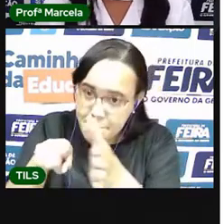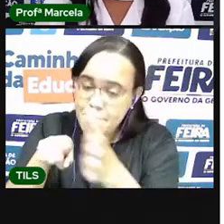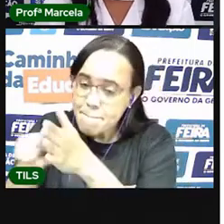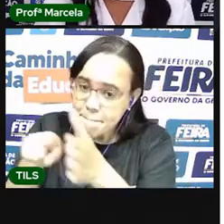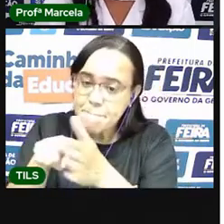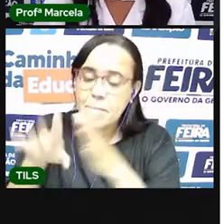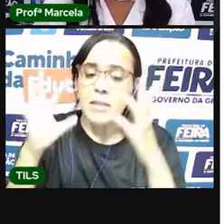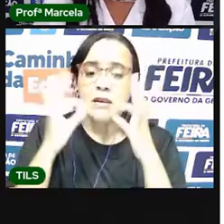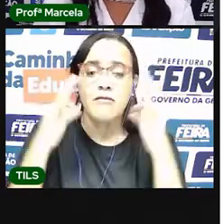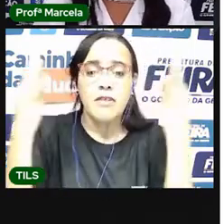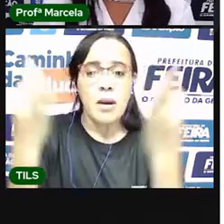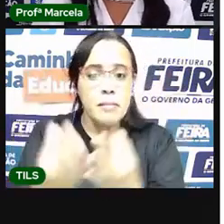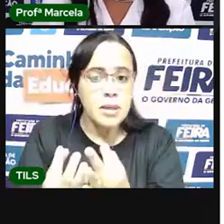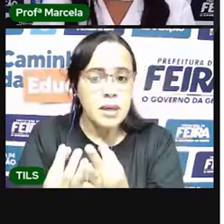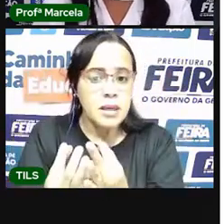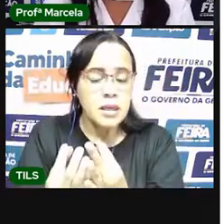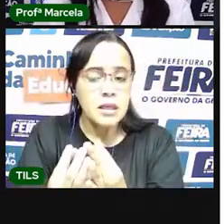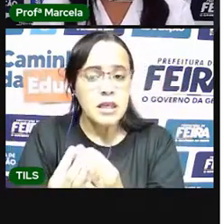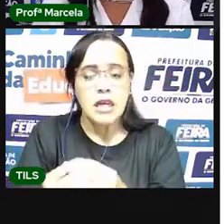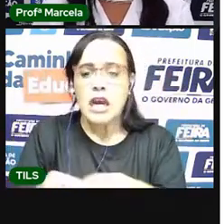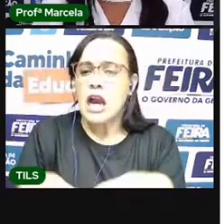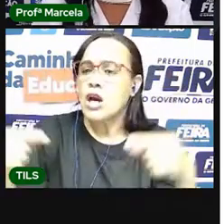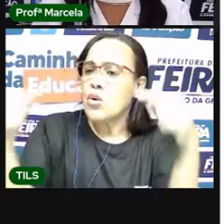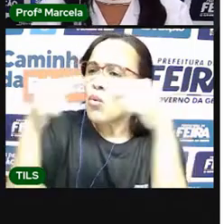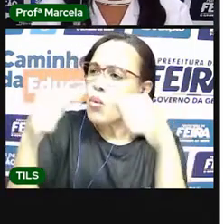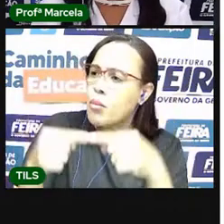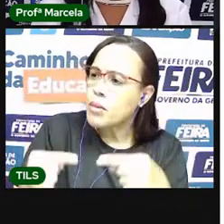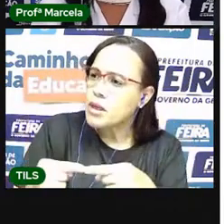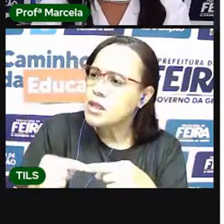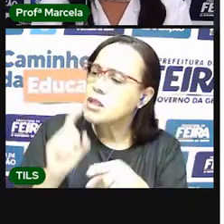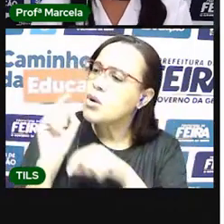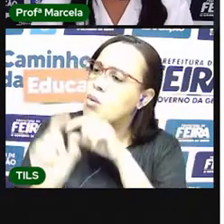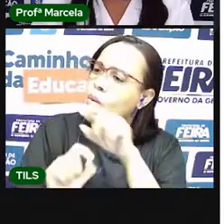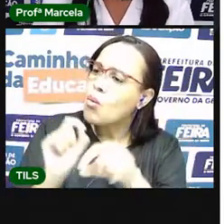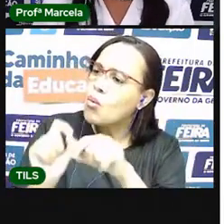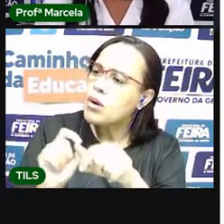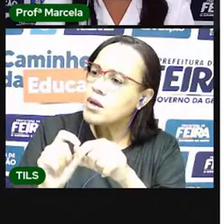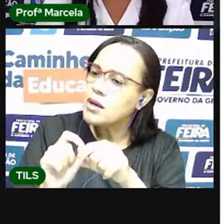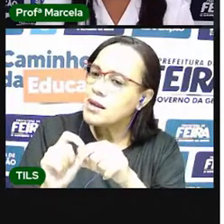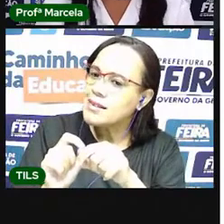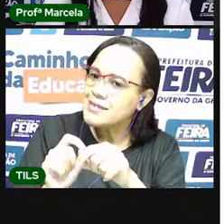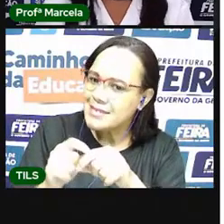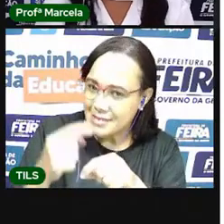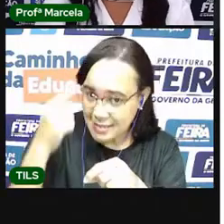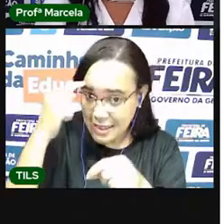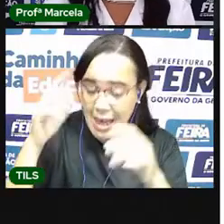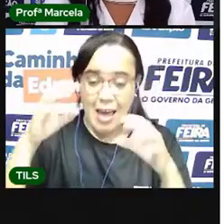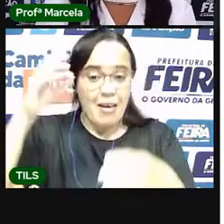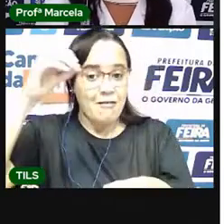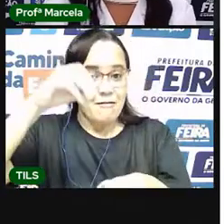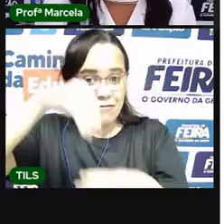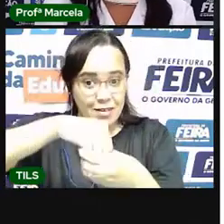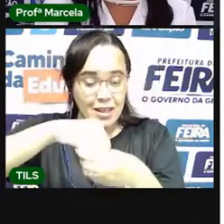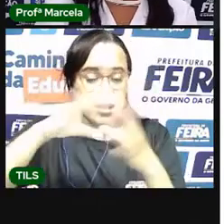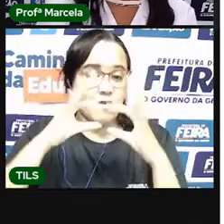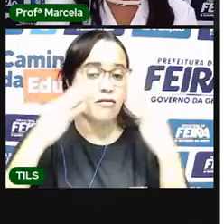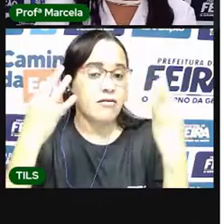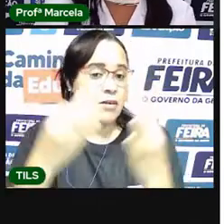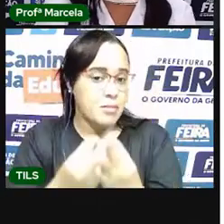qual a influência de que povo. Qual foi a influência na família de vocês. Se foi do povo